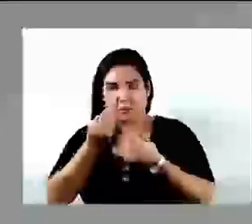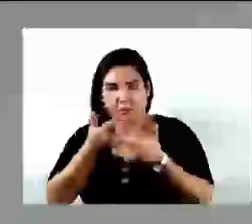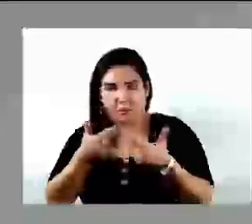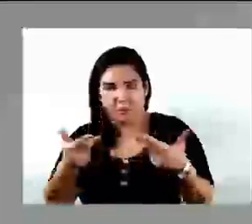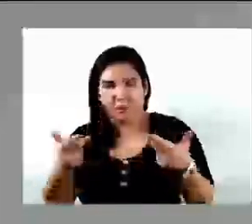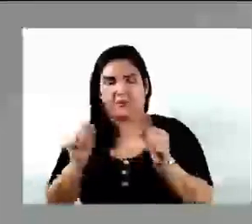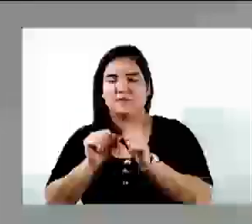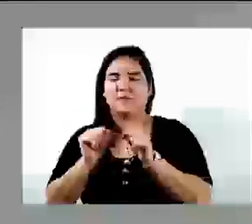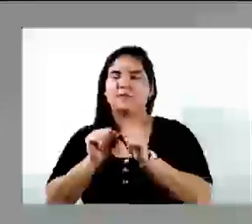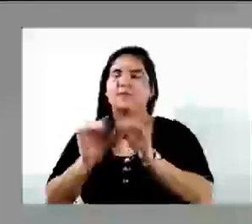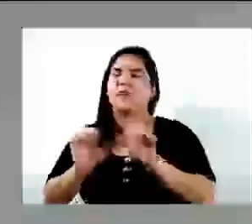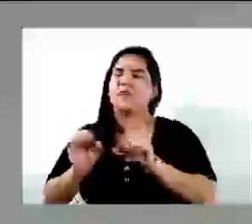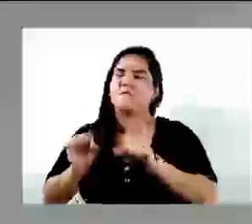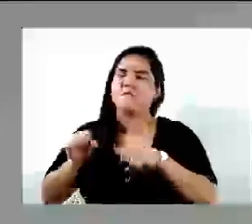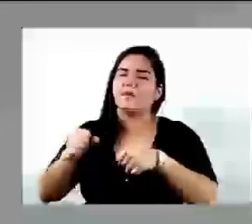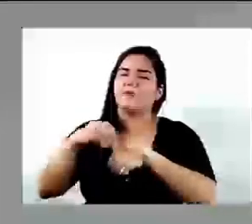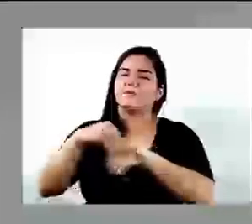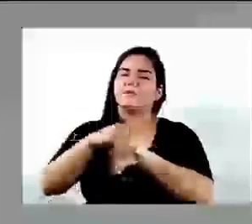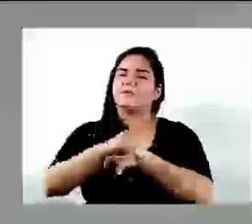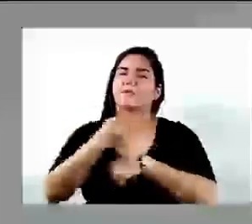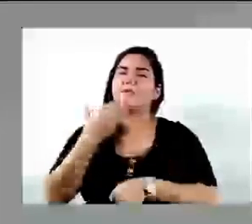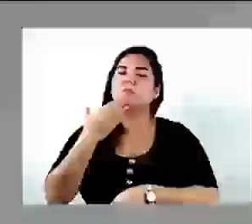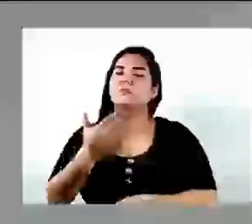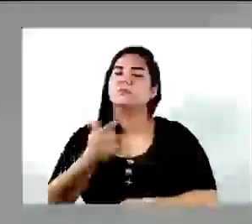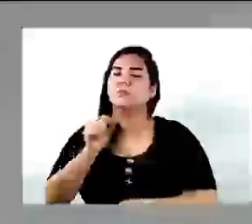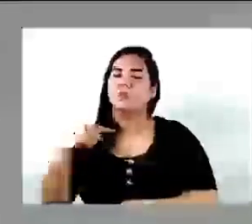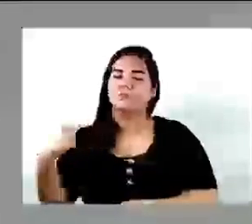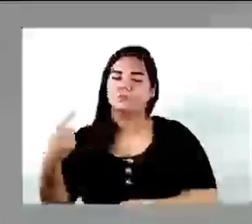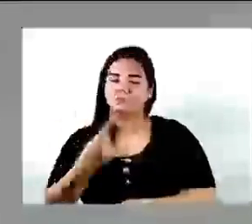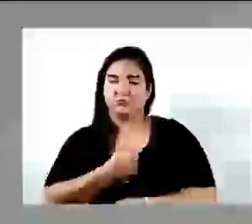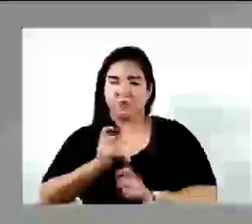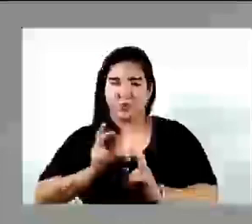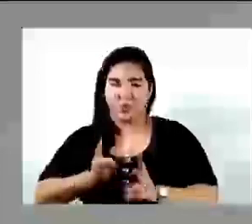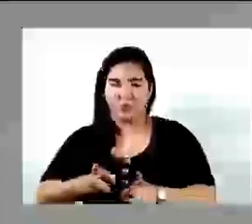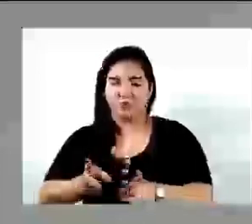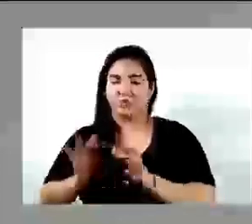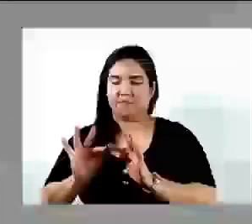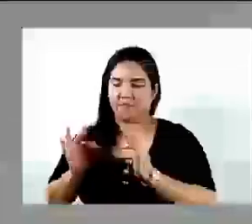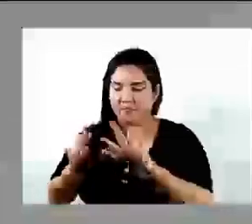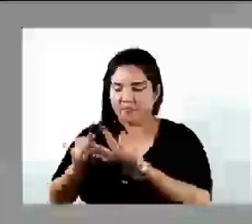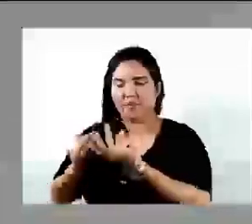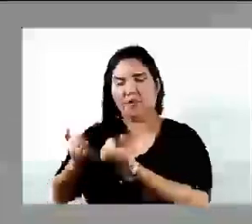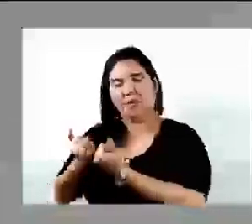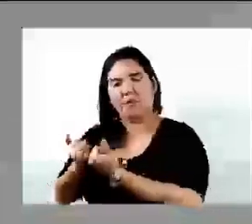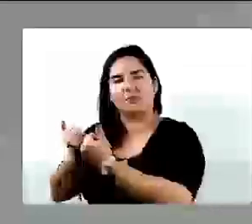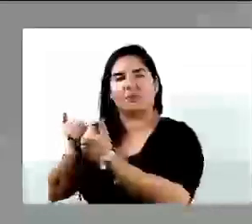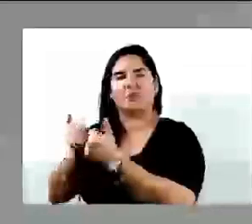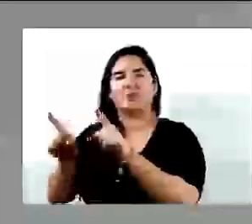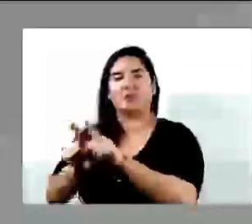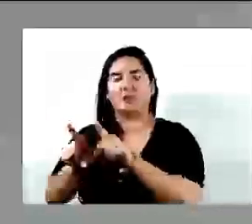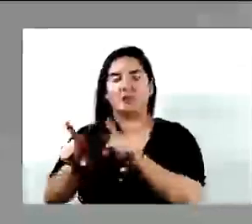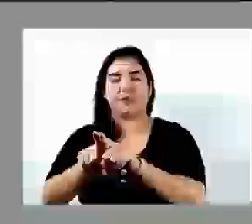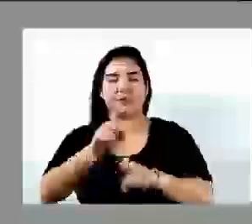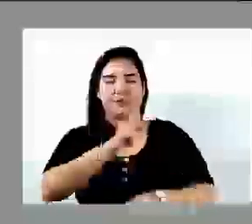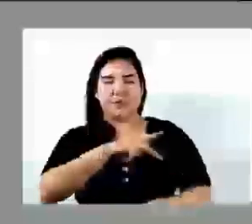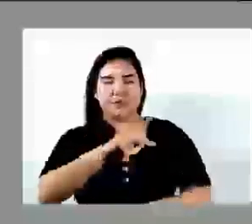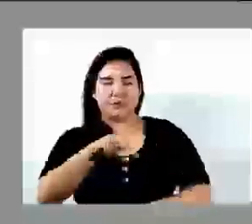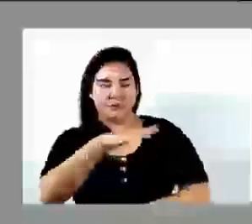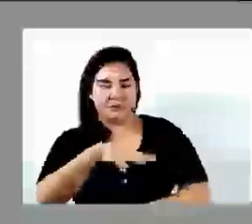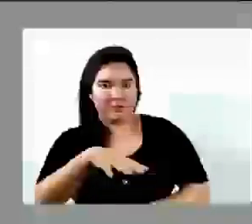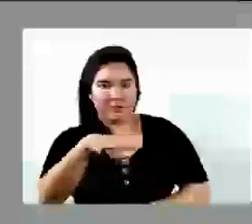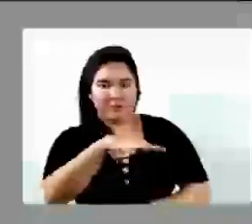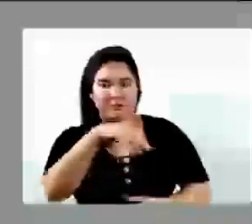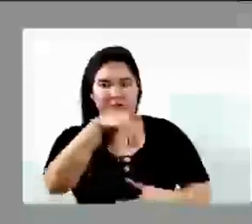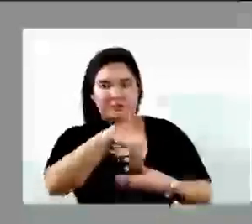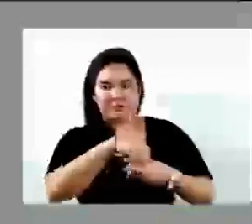reforço e faço aqui o pedido para que a gente possa continuar no lado dessas famílias, principalmente no lado dos docentes que compõem